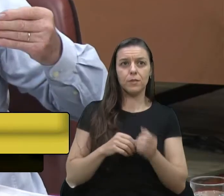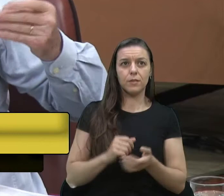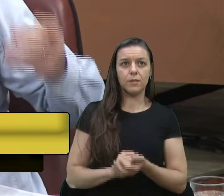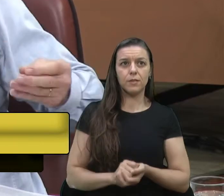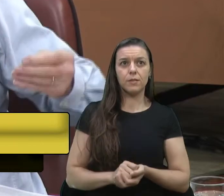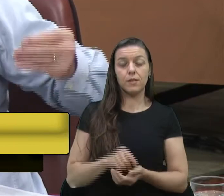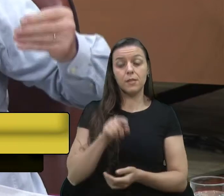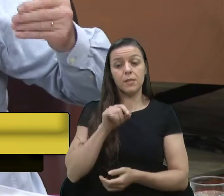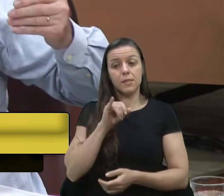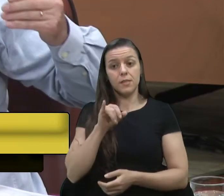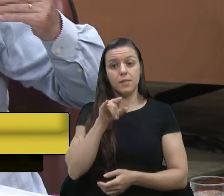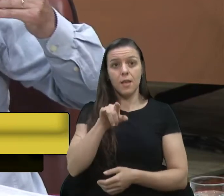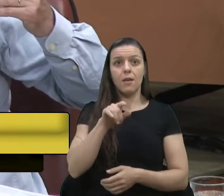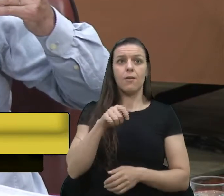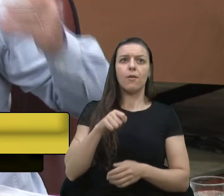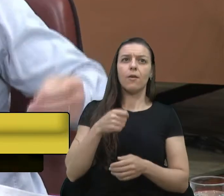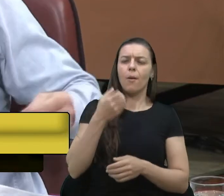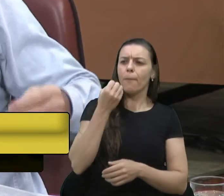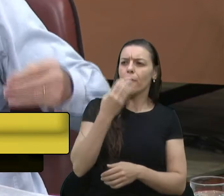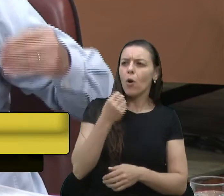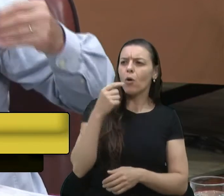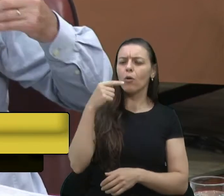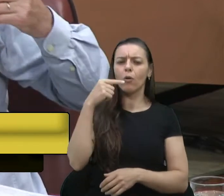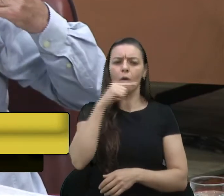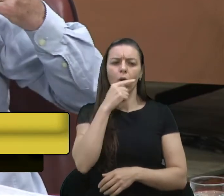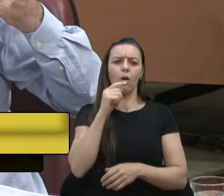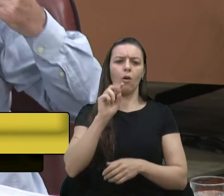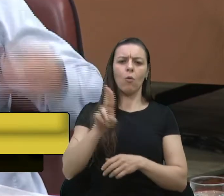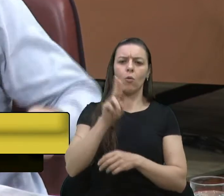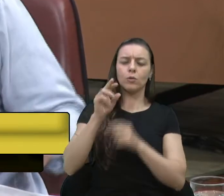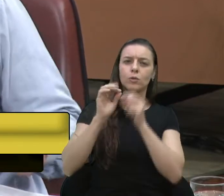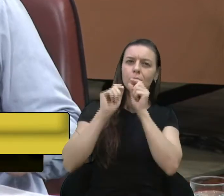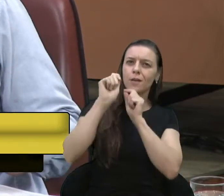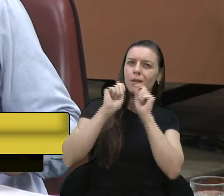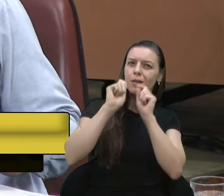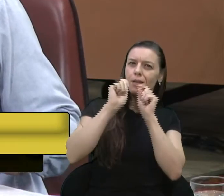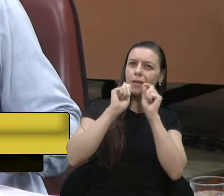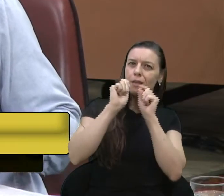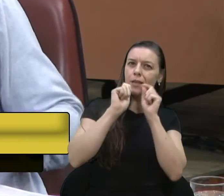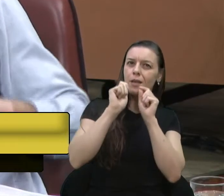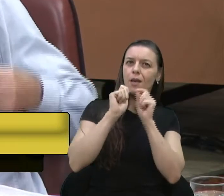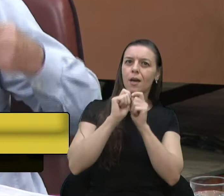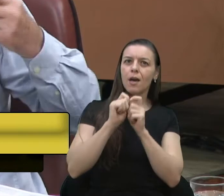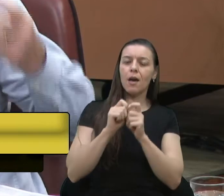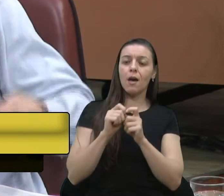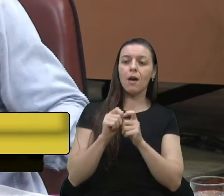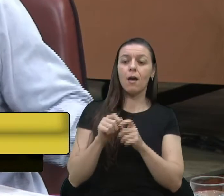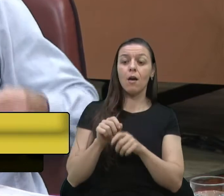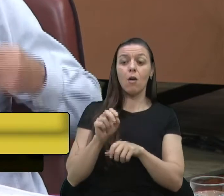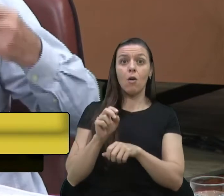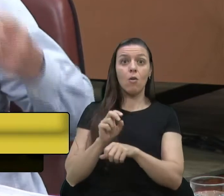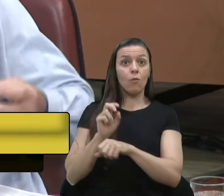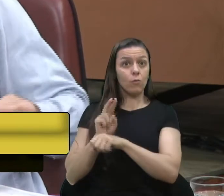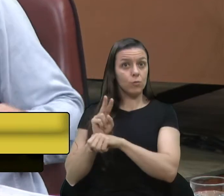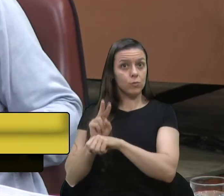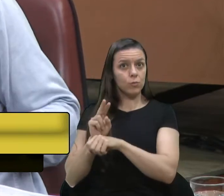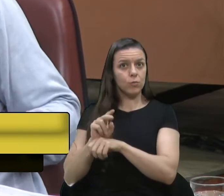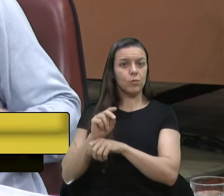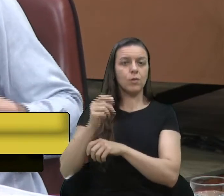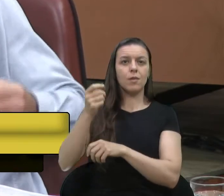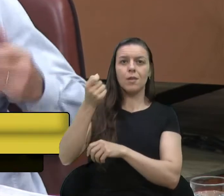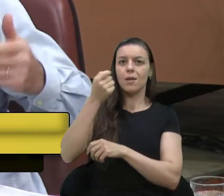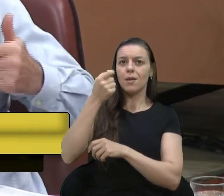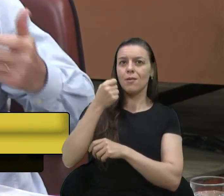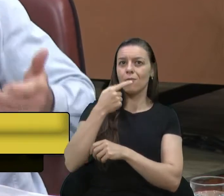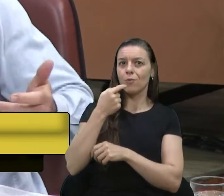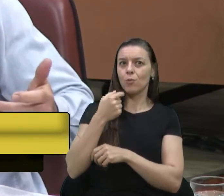tu tiver uma boa escovação, uso do fio dental, visita periódica ao dentista, aplicação de flúor e etc.,